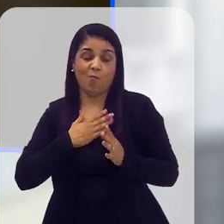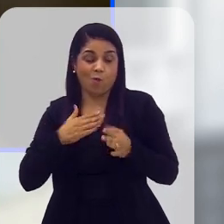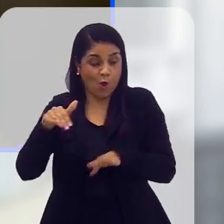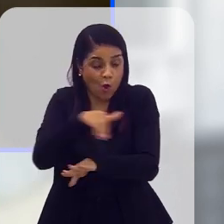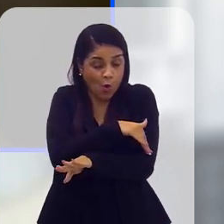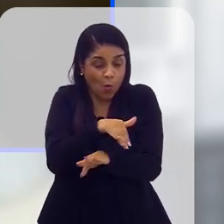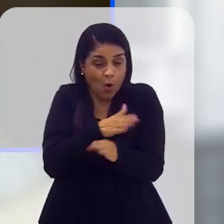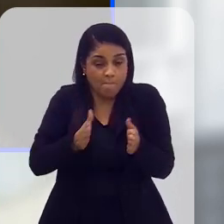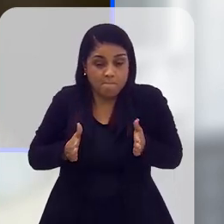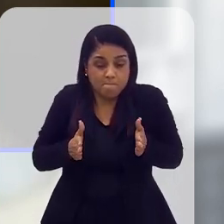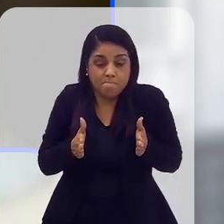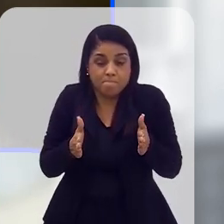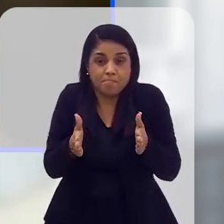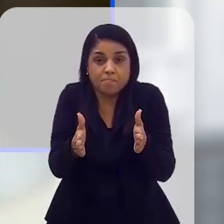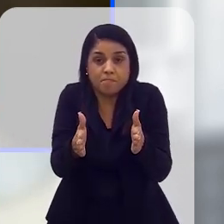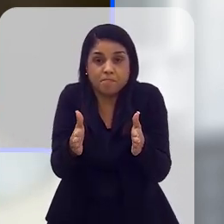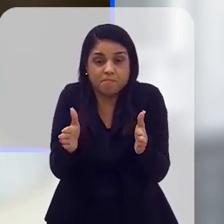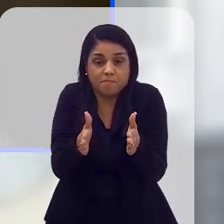rua estreita,